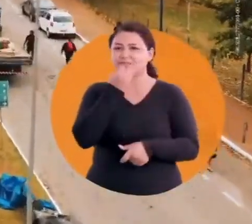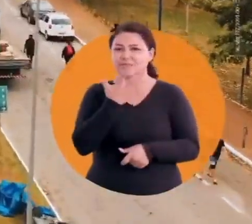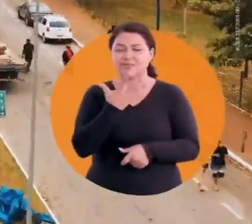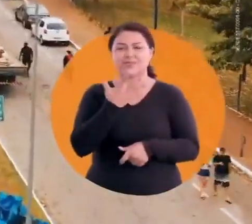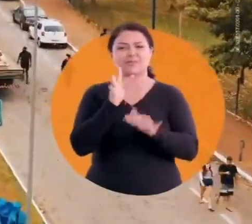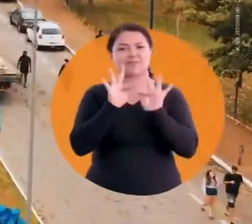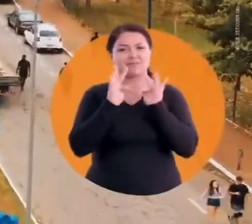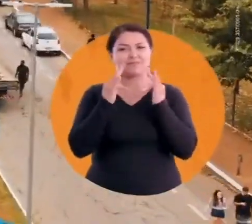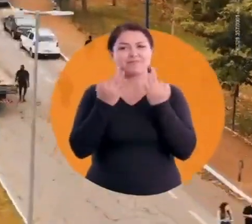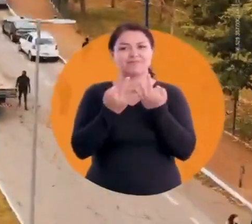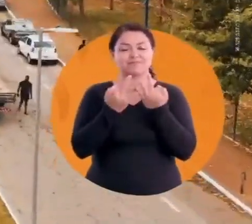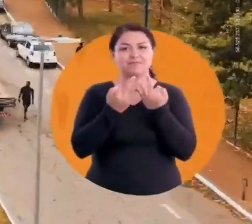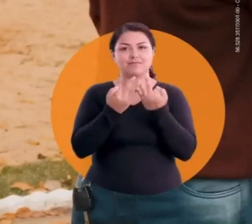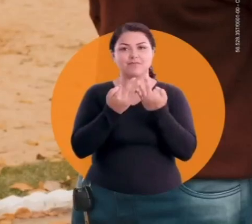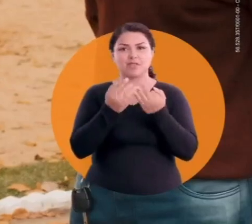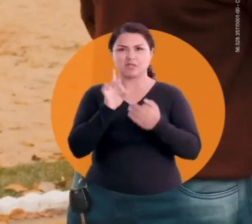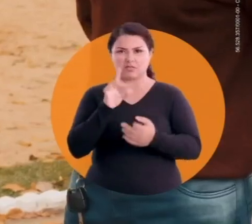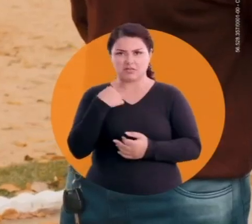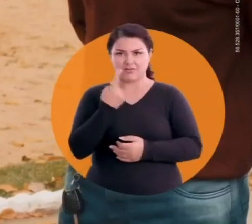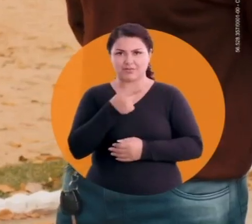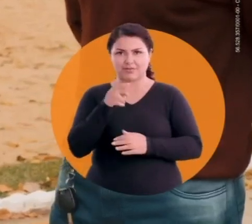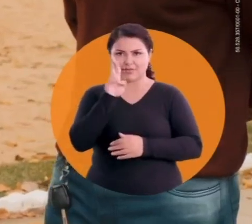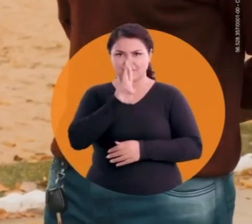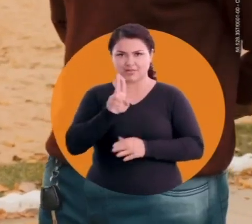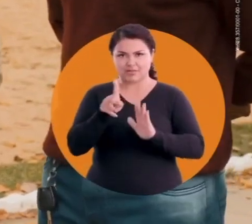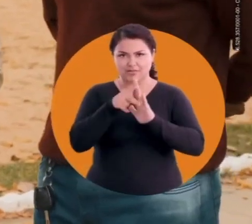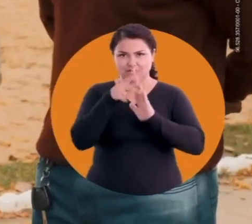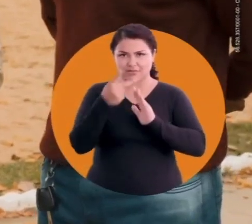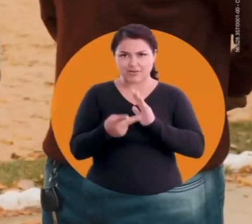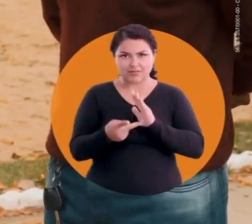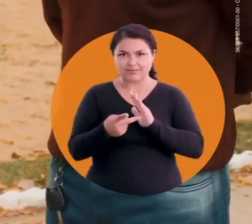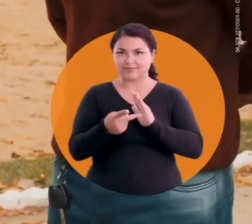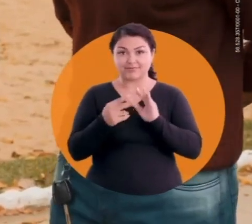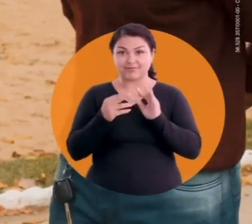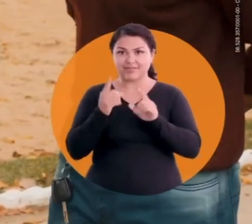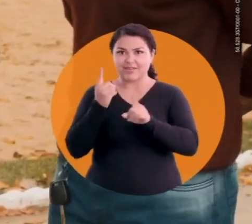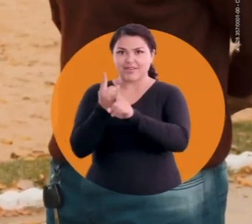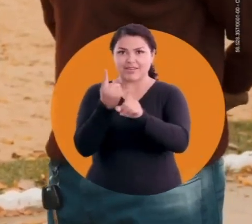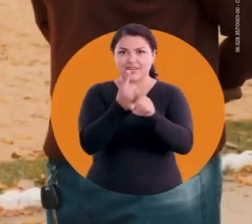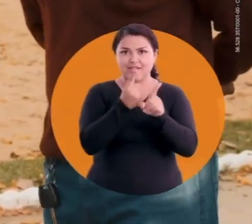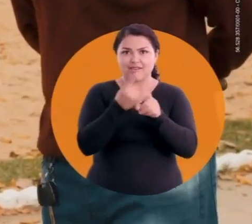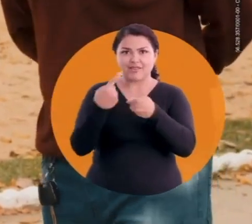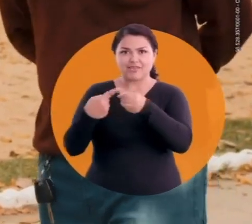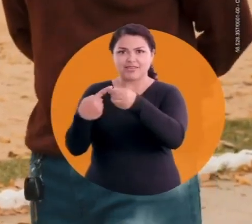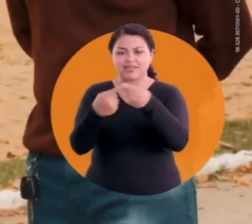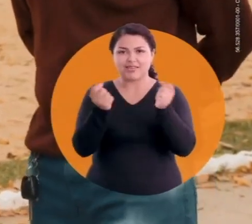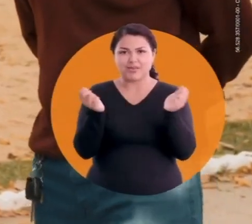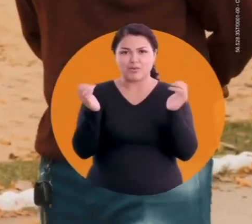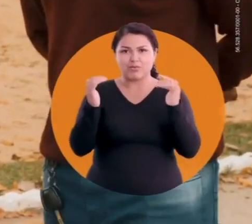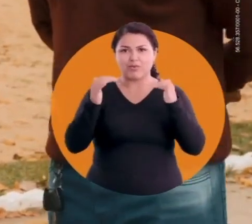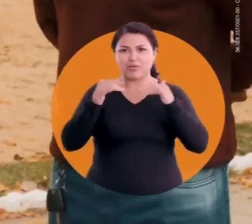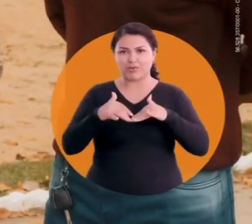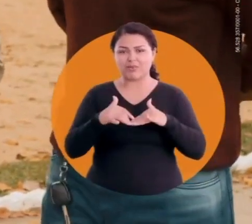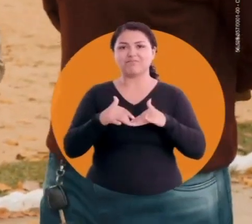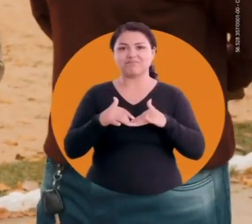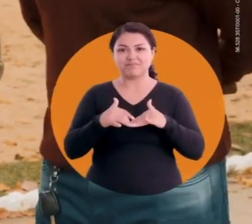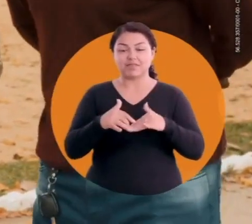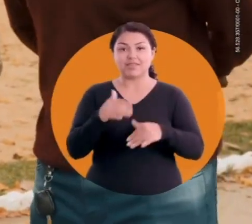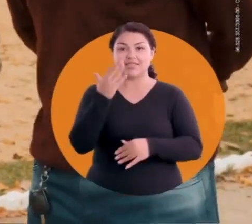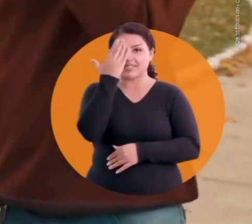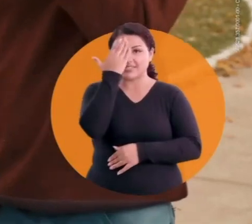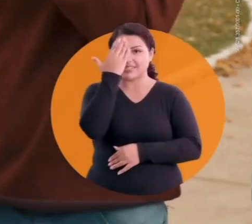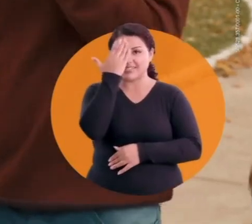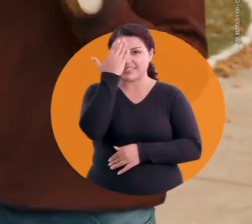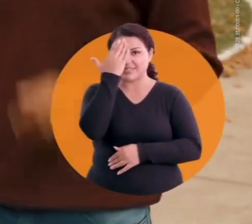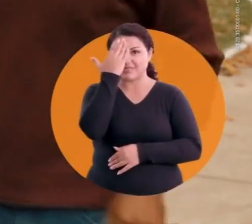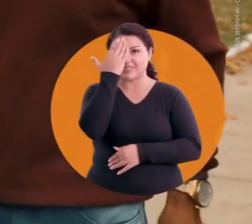muito bom, um lugar família, né? Não é só nós, Resendeis, que participam do Parque das Águas Você encontra com gente de tudo quanto é um lugar aqui no Parque das